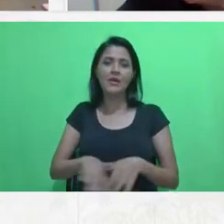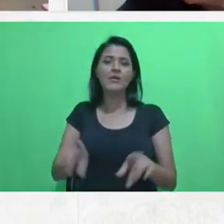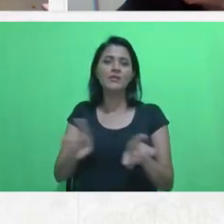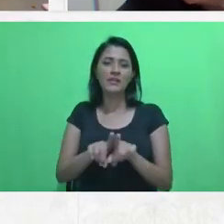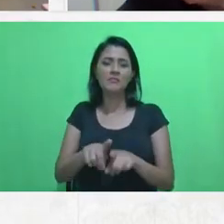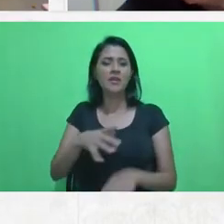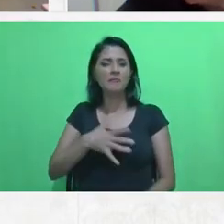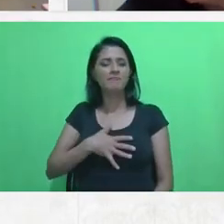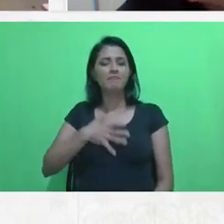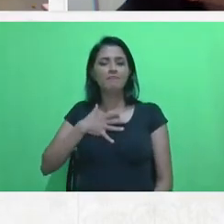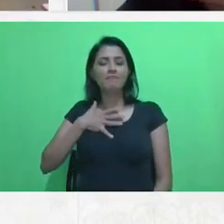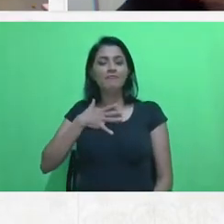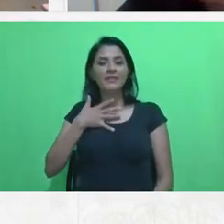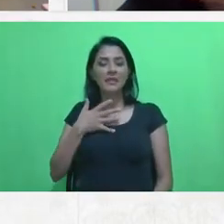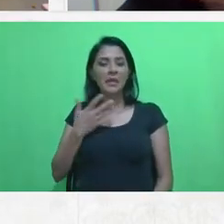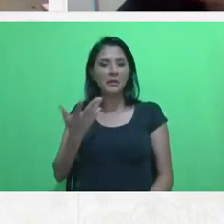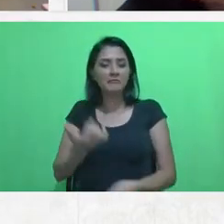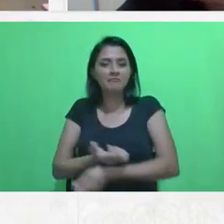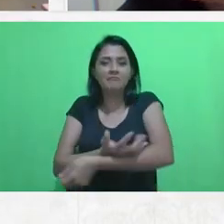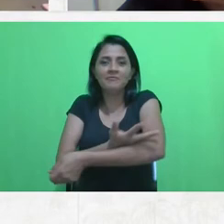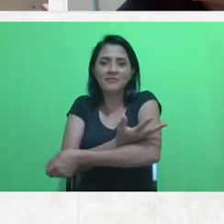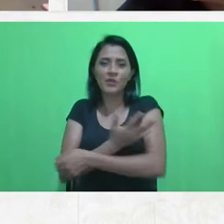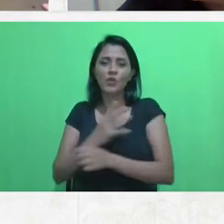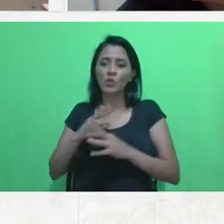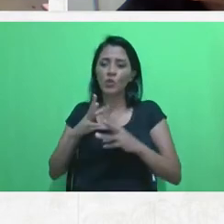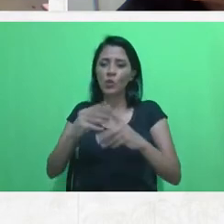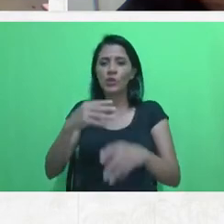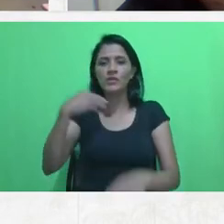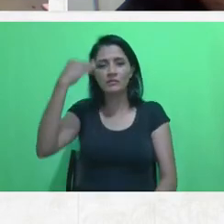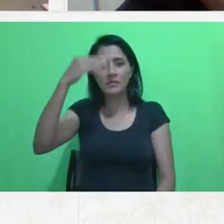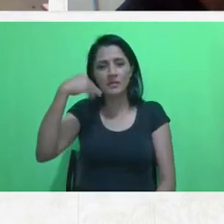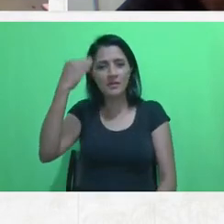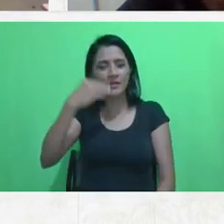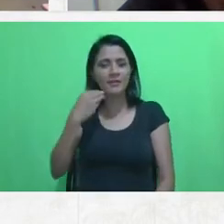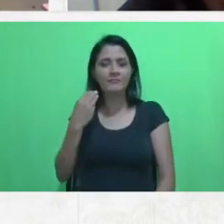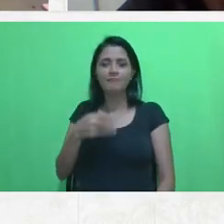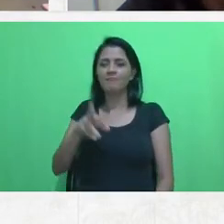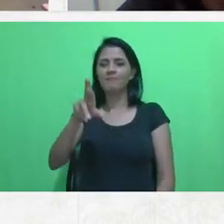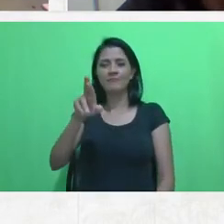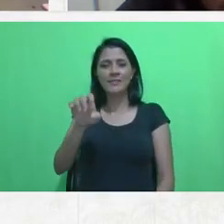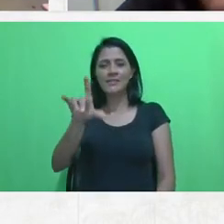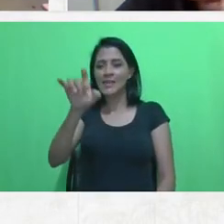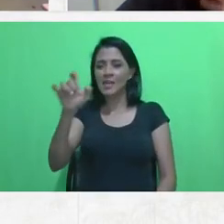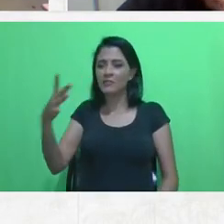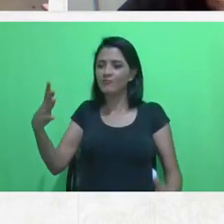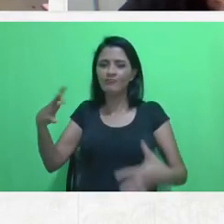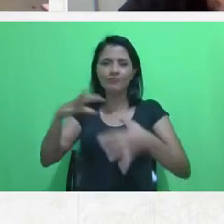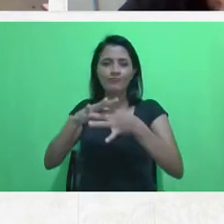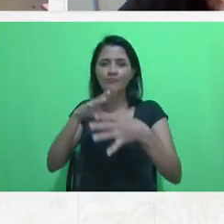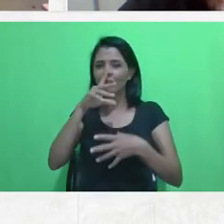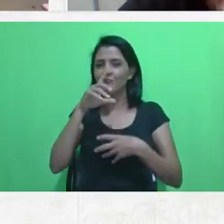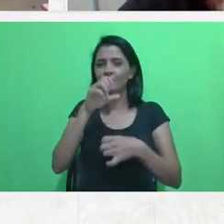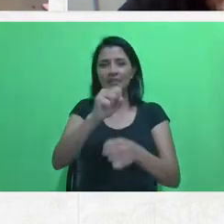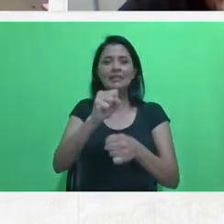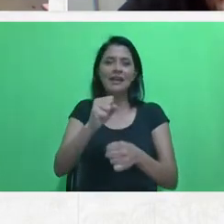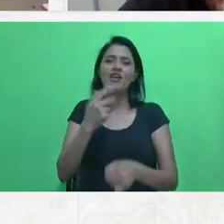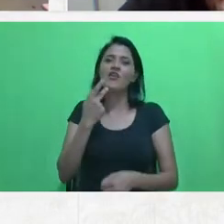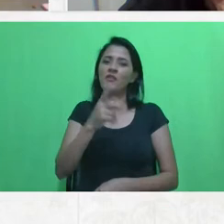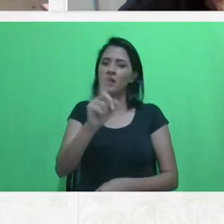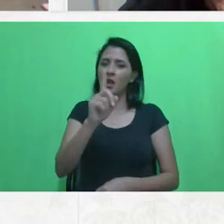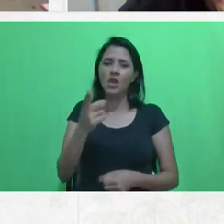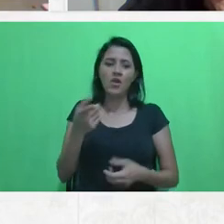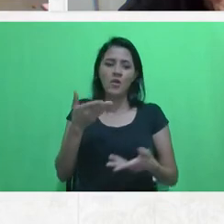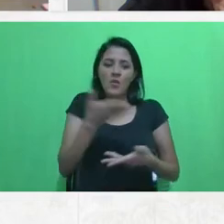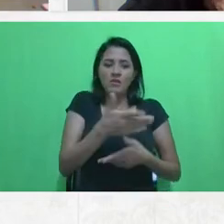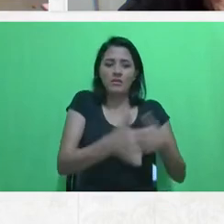emocionada com todas as experiências, com essa rede se fortalecendo. Eu falei que eu não quero trabalhar só por